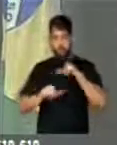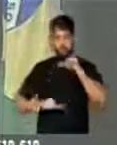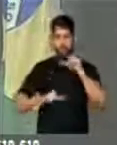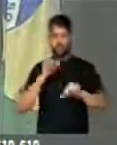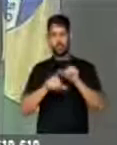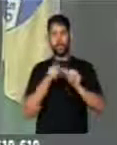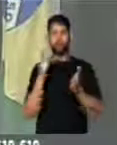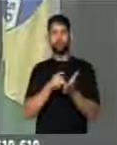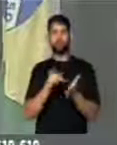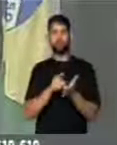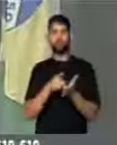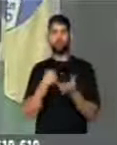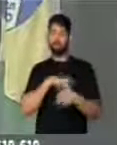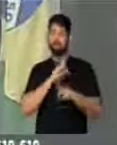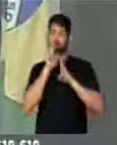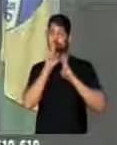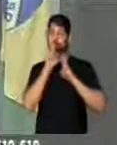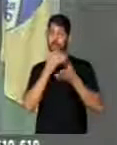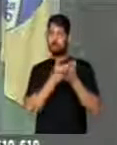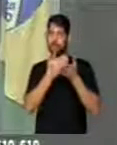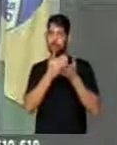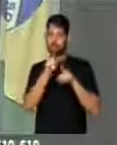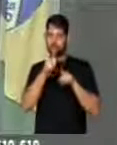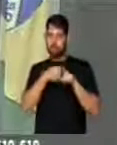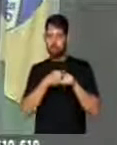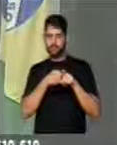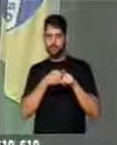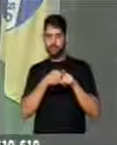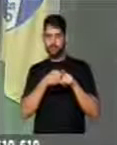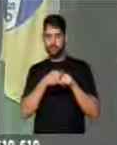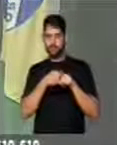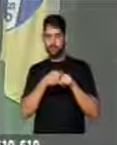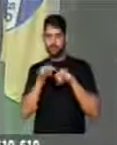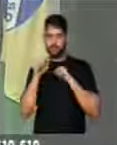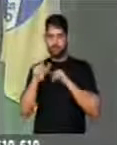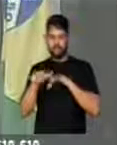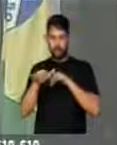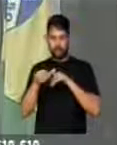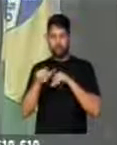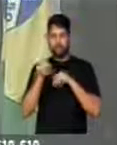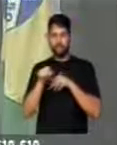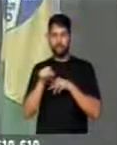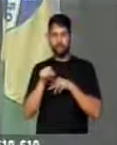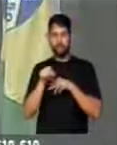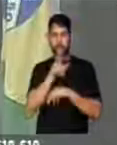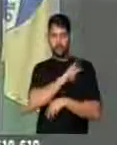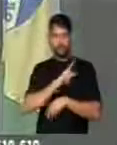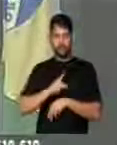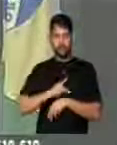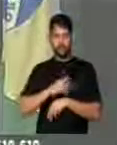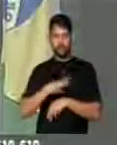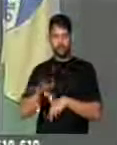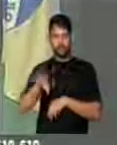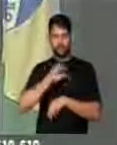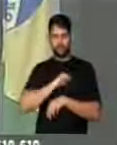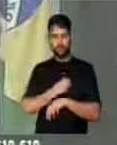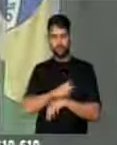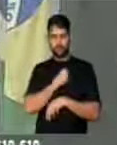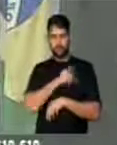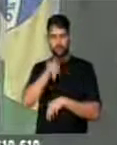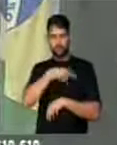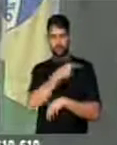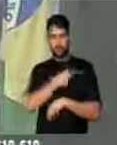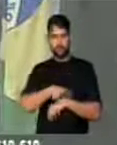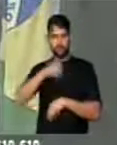reformas. Espero que a partir do mês de setembro, o presidente interino passa a ser